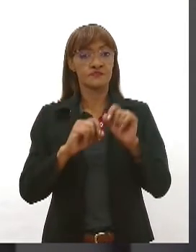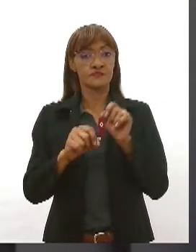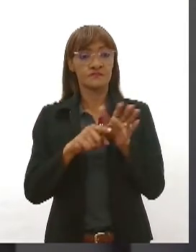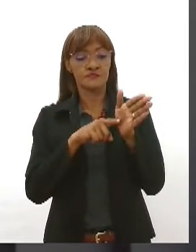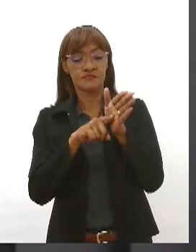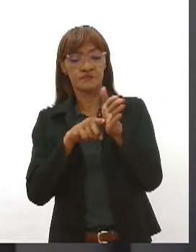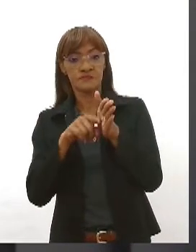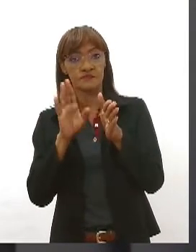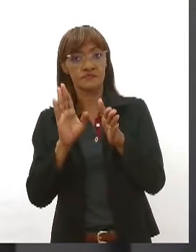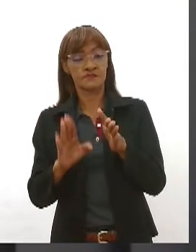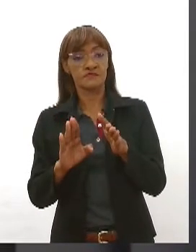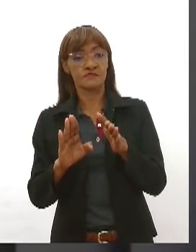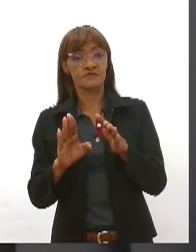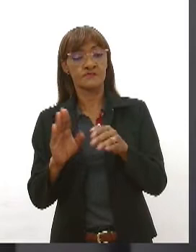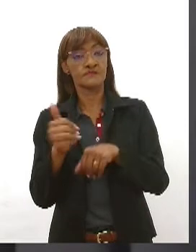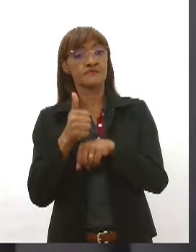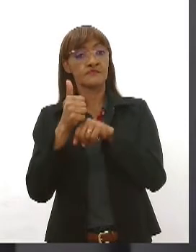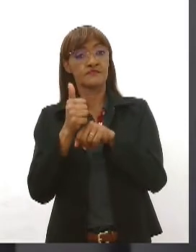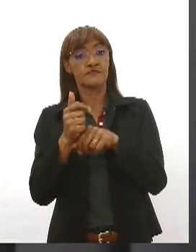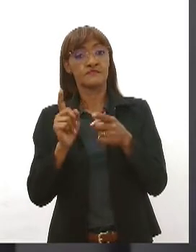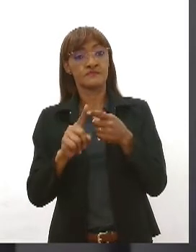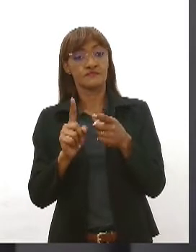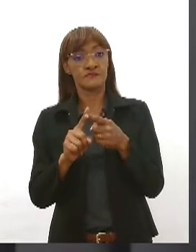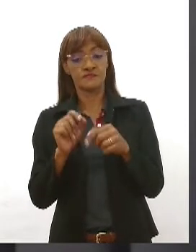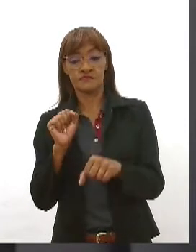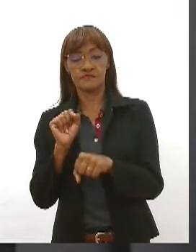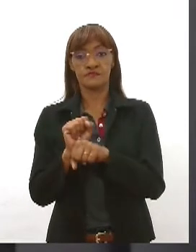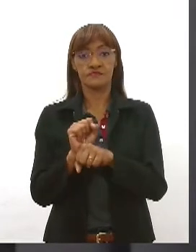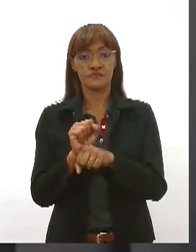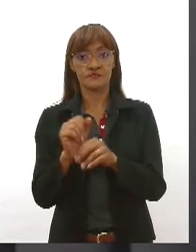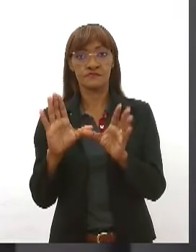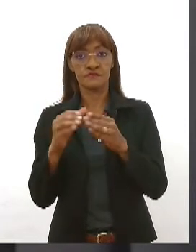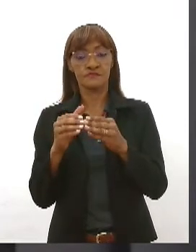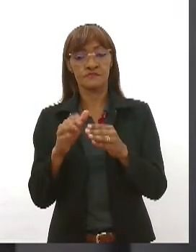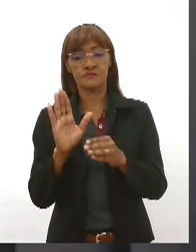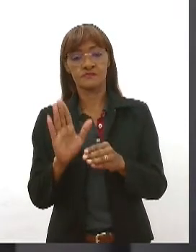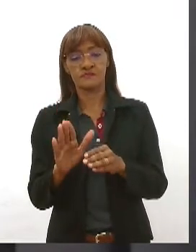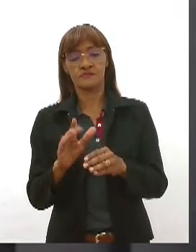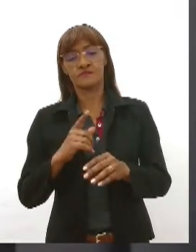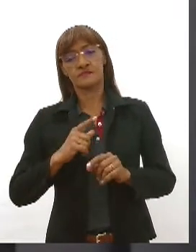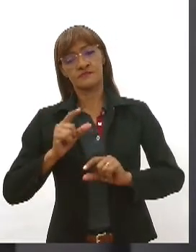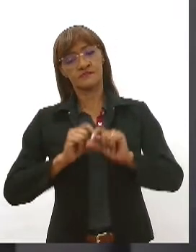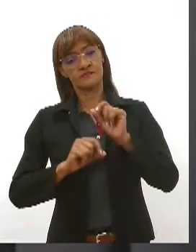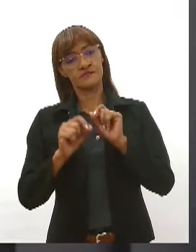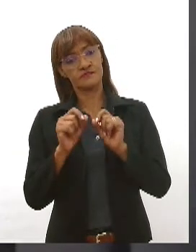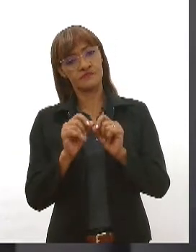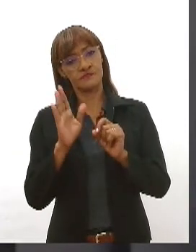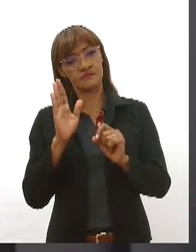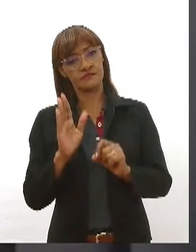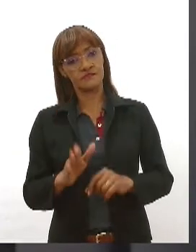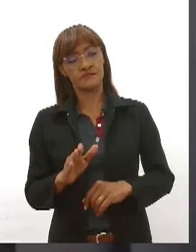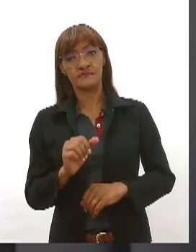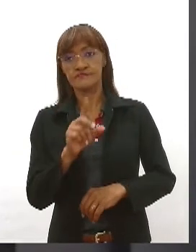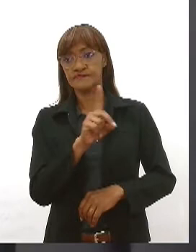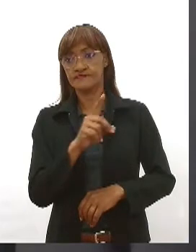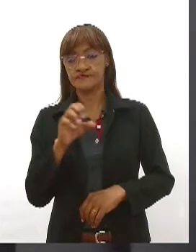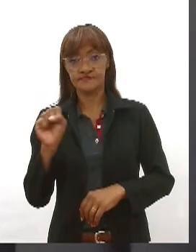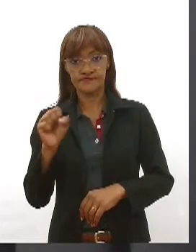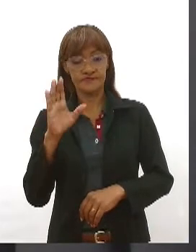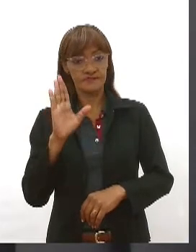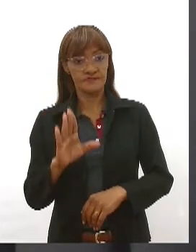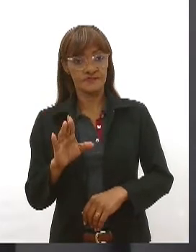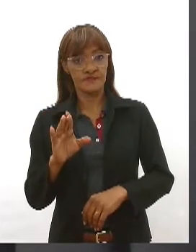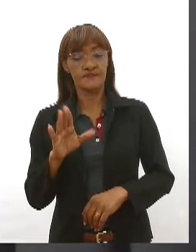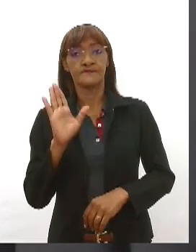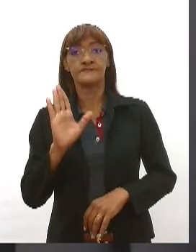e os que estão desativados. De acordo com o superintendente adjunto da Defesa Civil Estadual, o major Alisson de